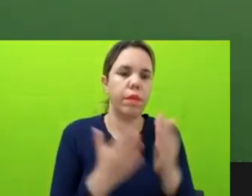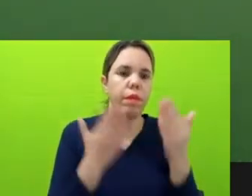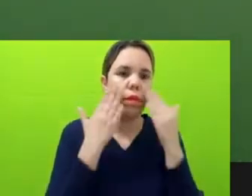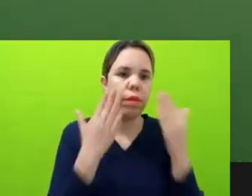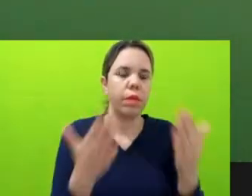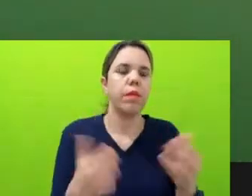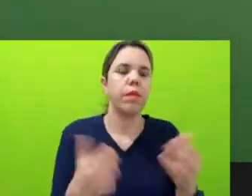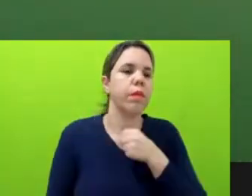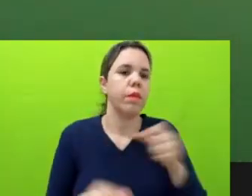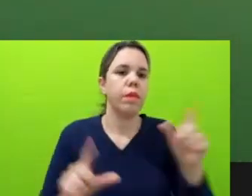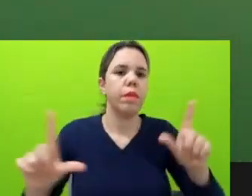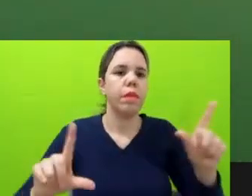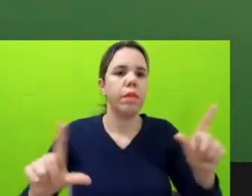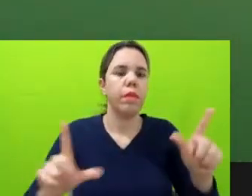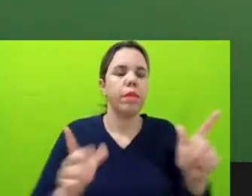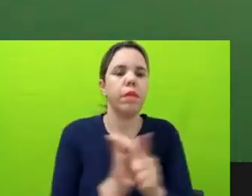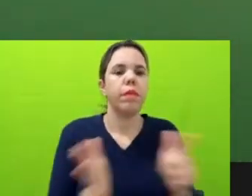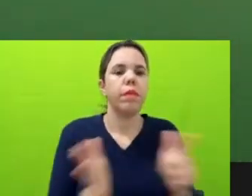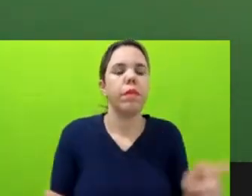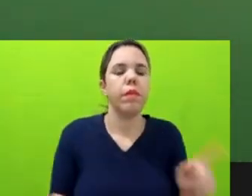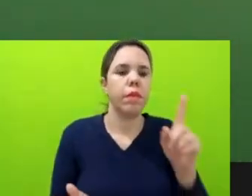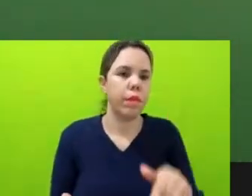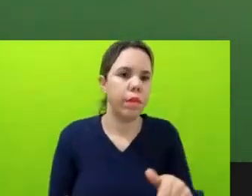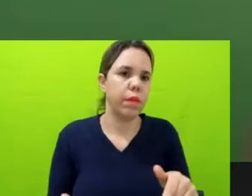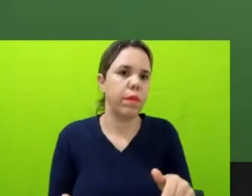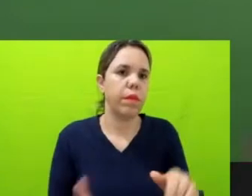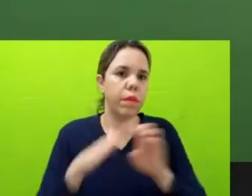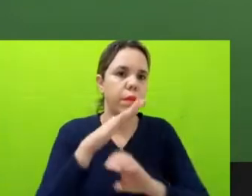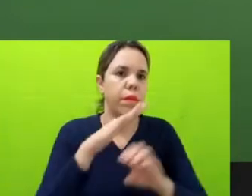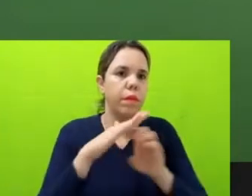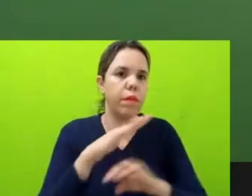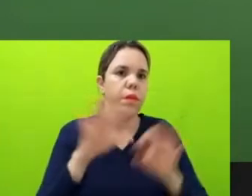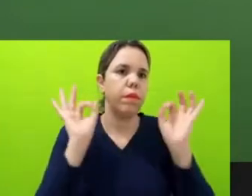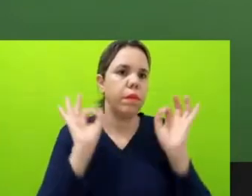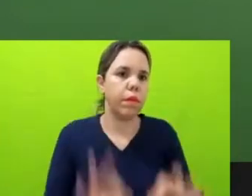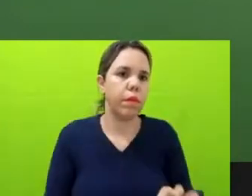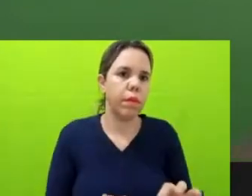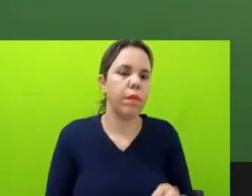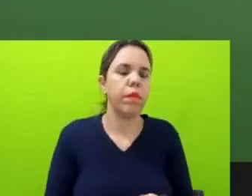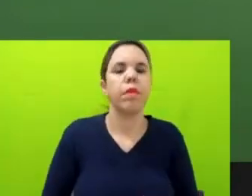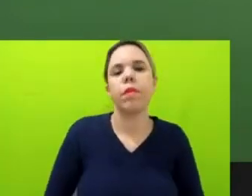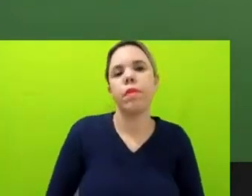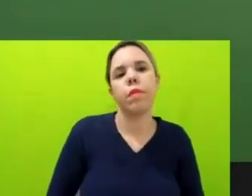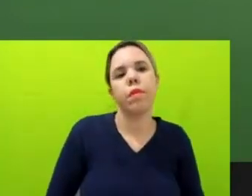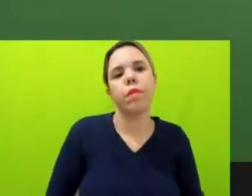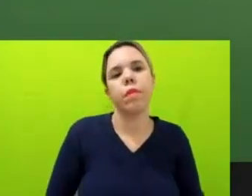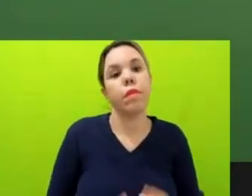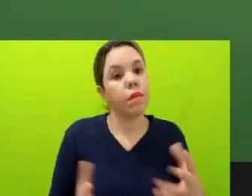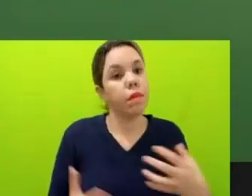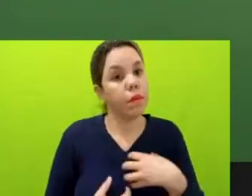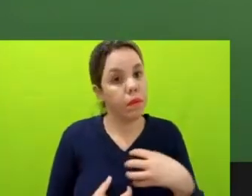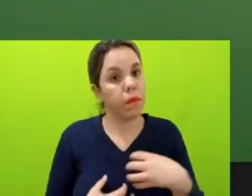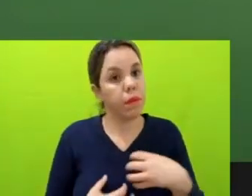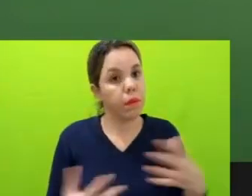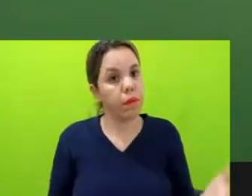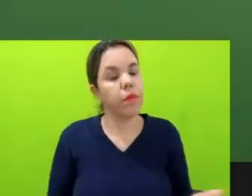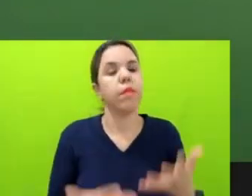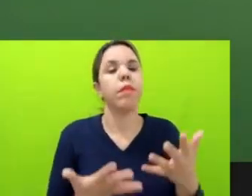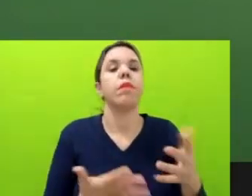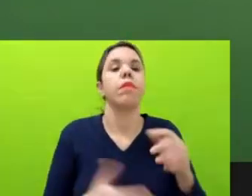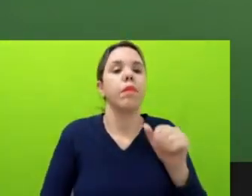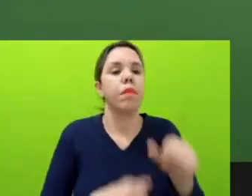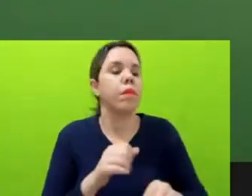de que eles eram empresas corretas, entendeu. Então, quer dizer, a sentiu que a nossa matéria balançou a empresa, mas ela foi uma empresa